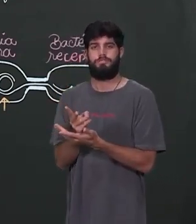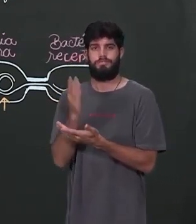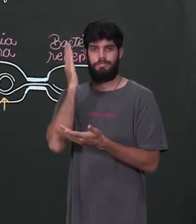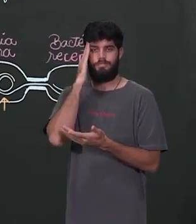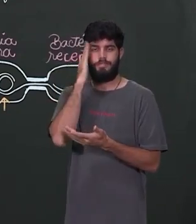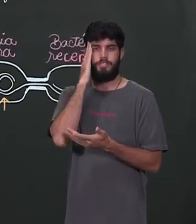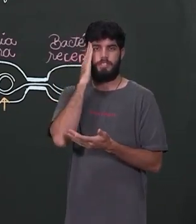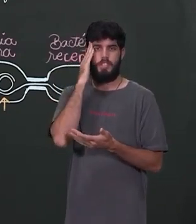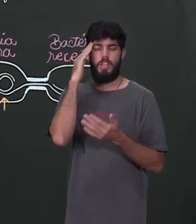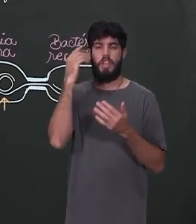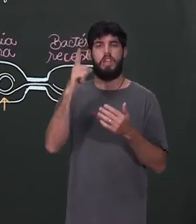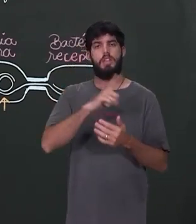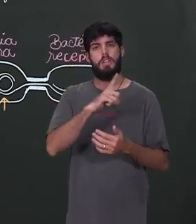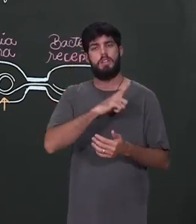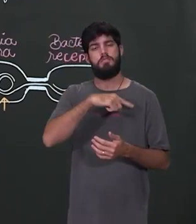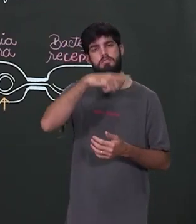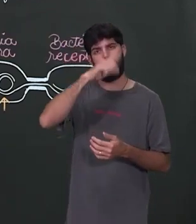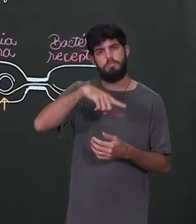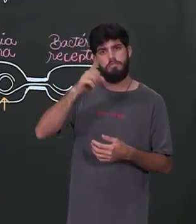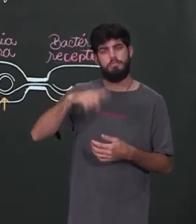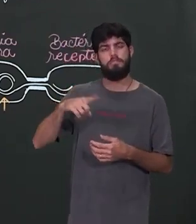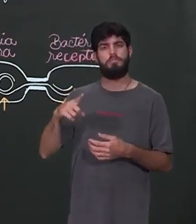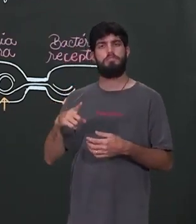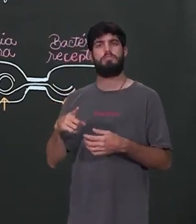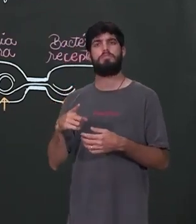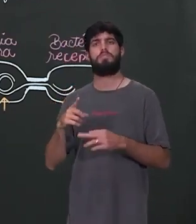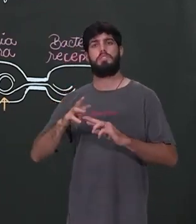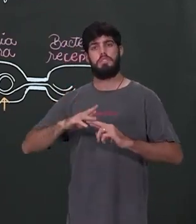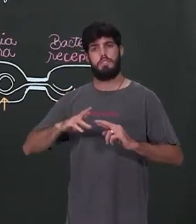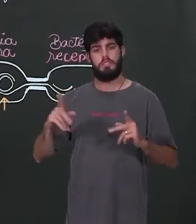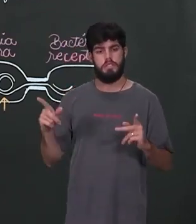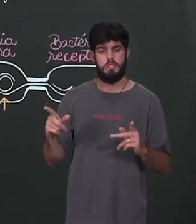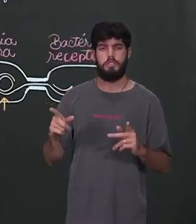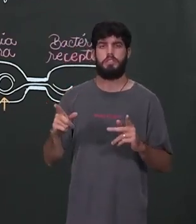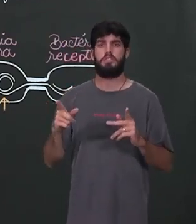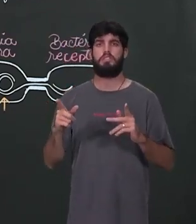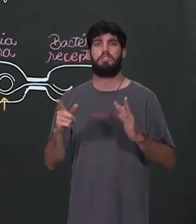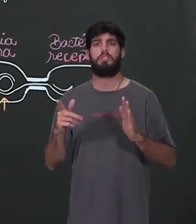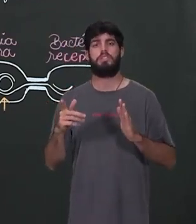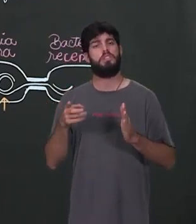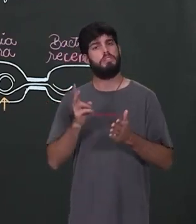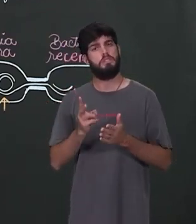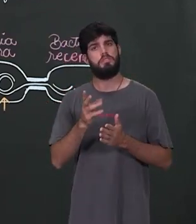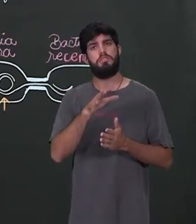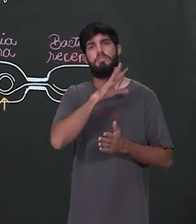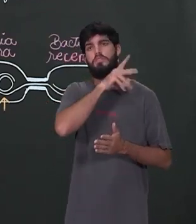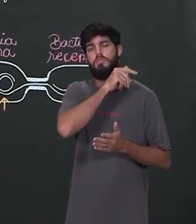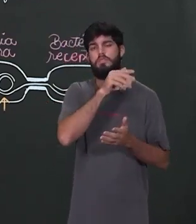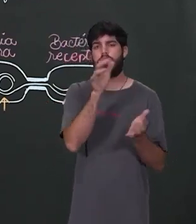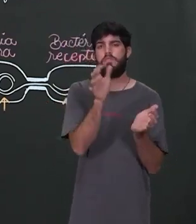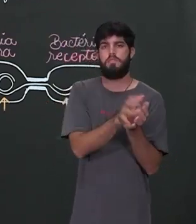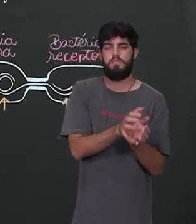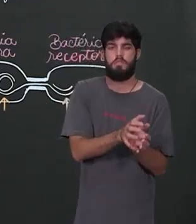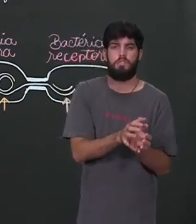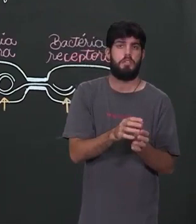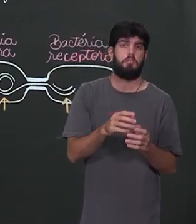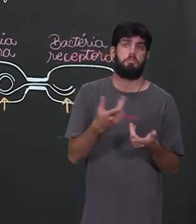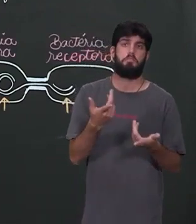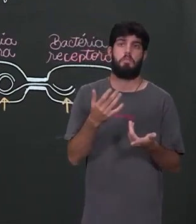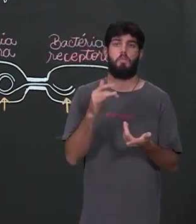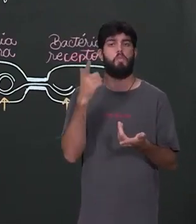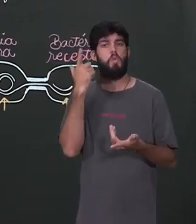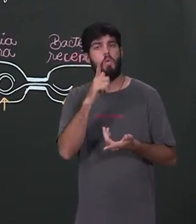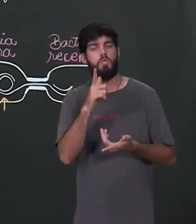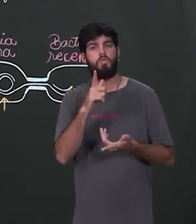manteve. Então, ter variabilidade genética, ser diferente, diferença dentro da espécie, permite lidar com os